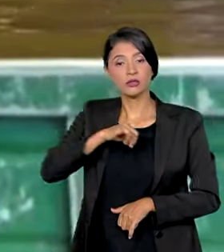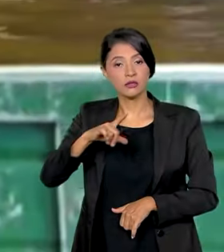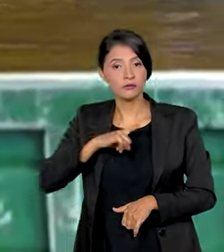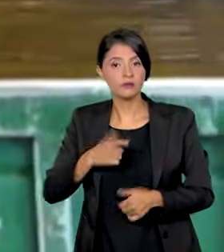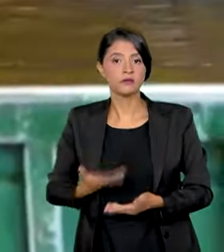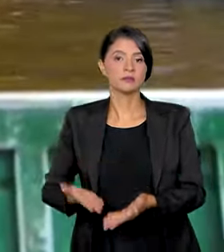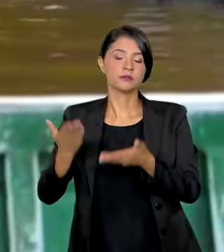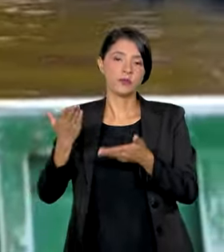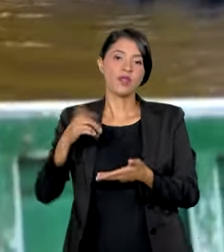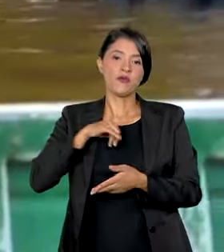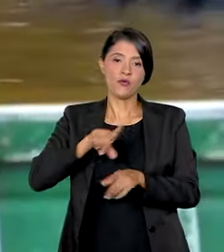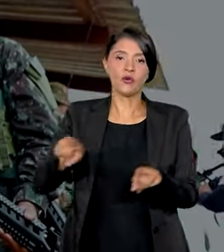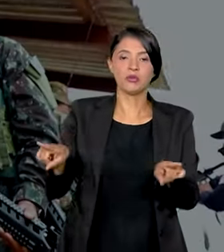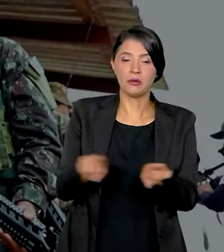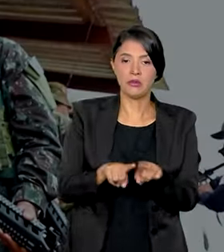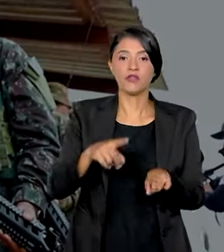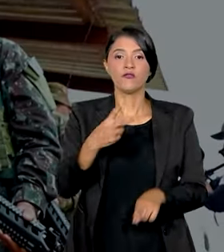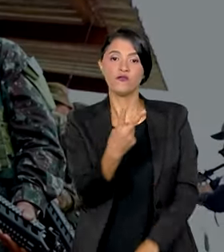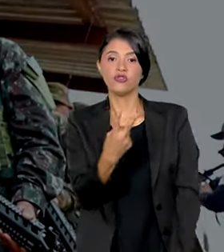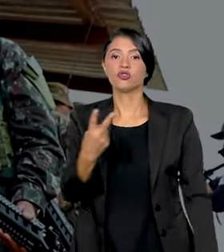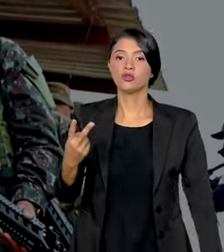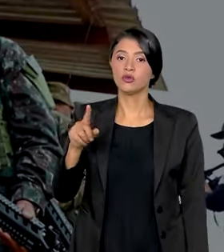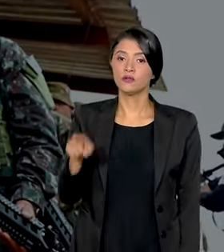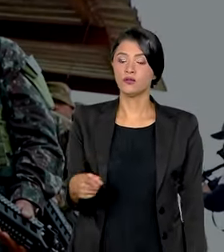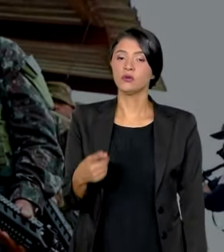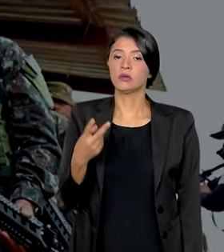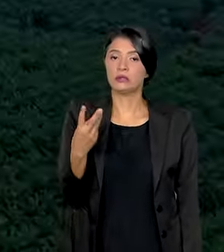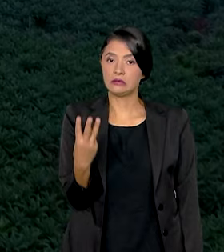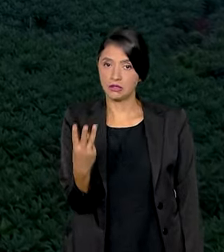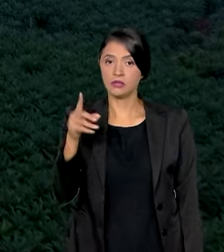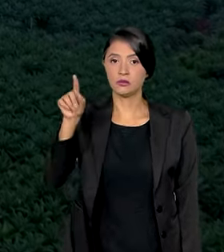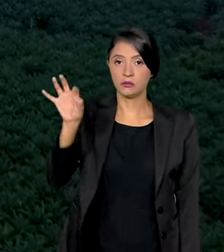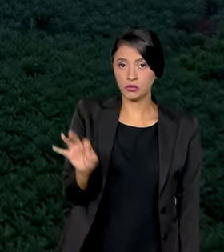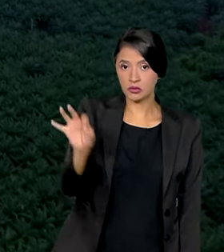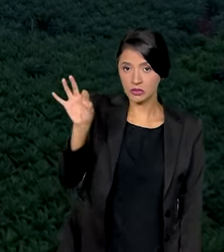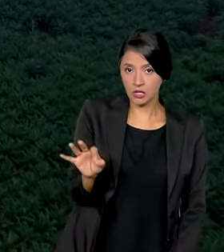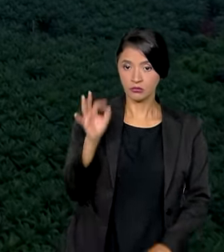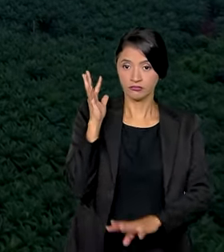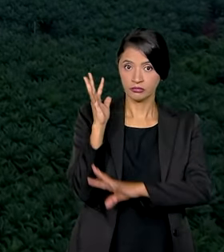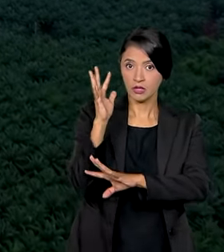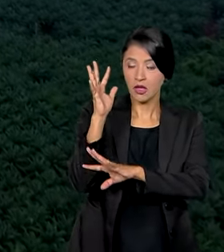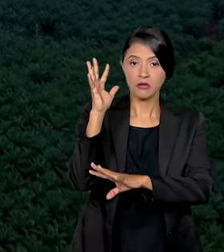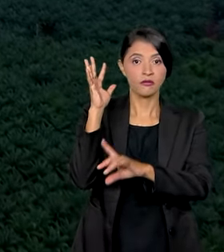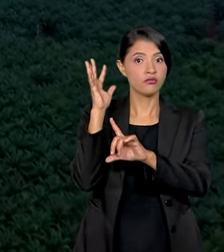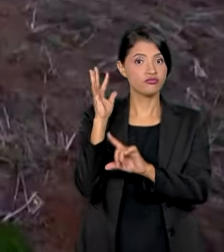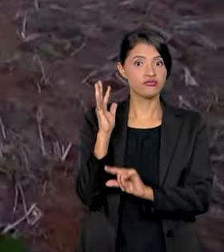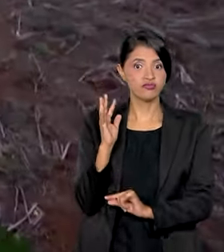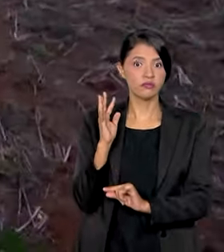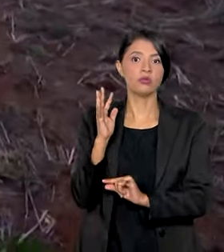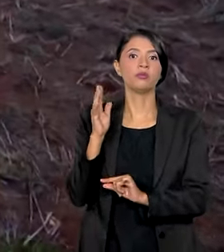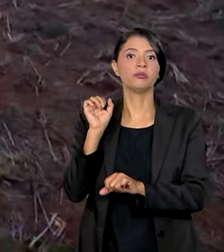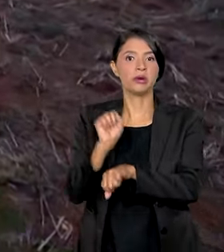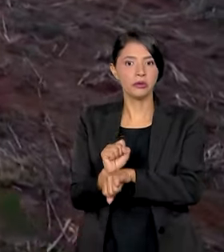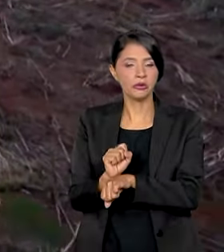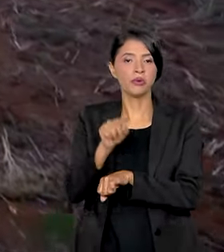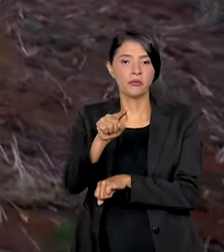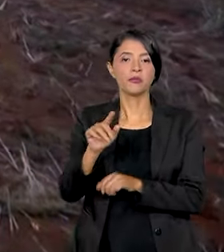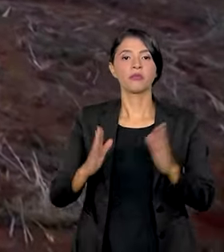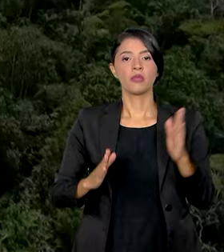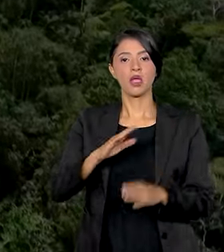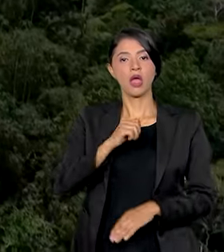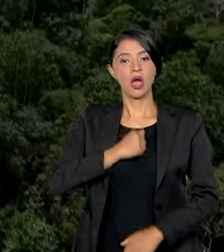comemoradas, foi o registro da queda de 22,3% da taxa de desmatamento da Amazônia entre agosto de